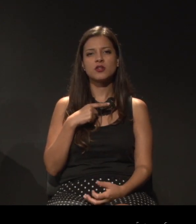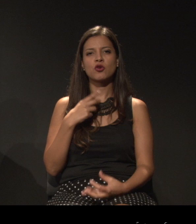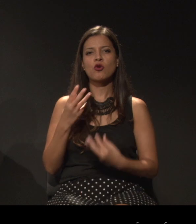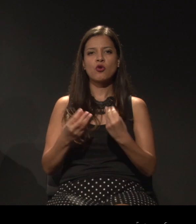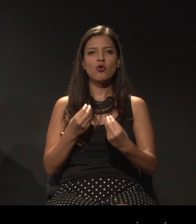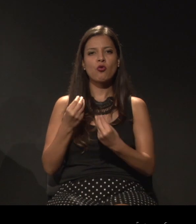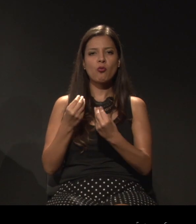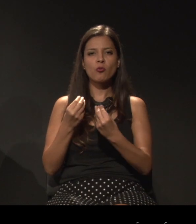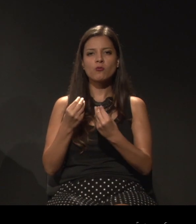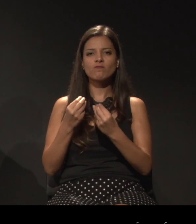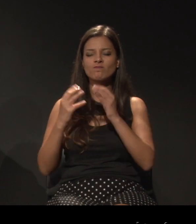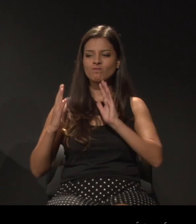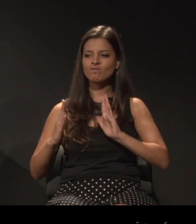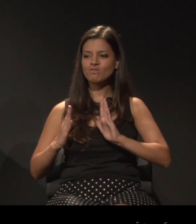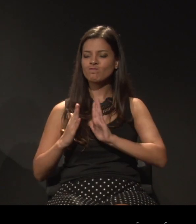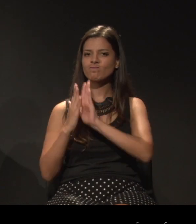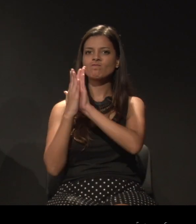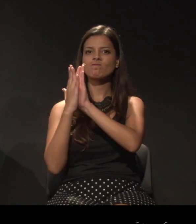confronto,